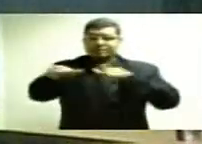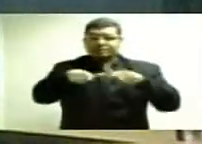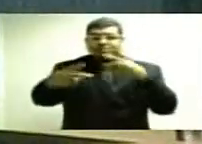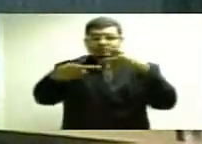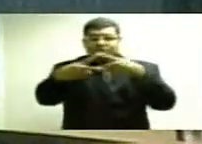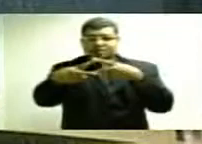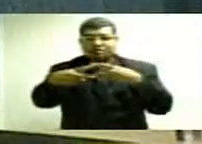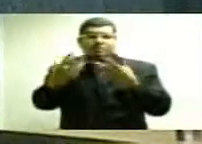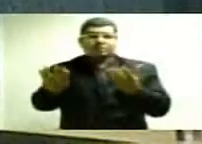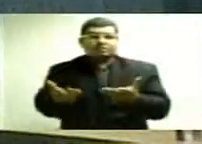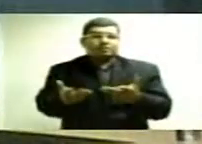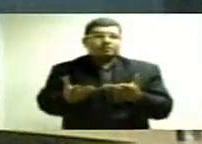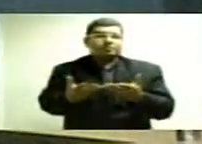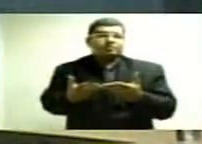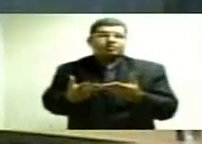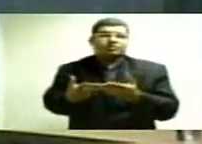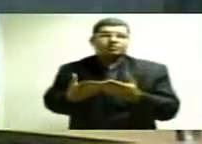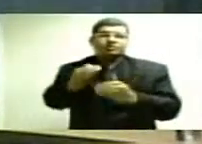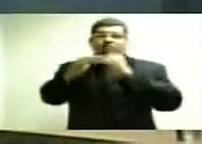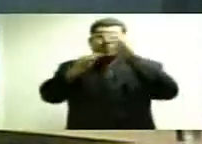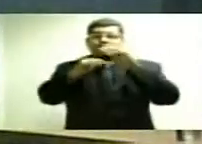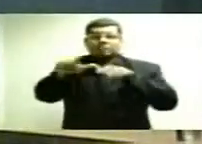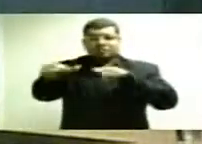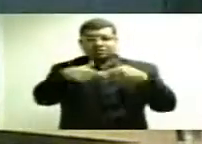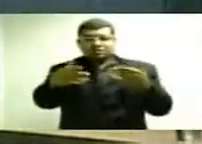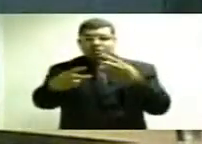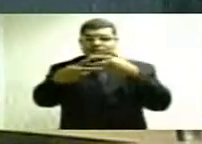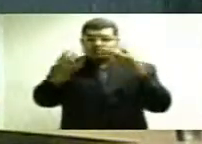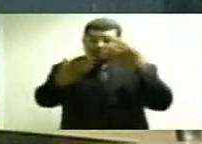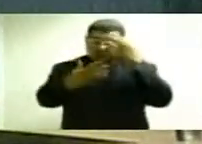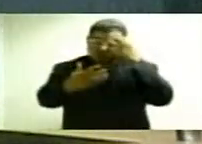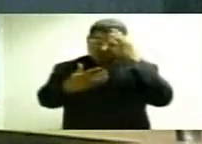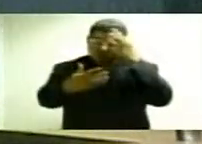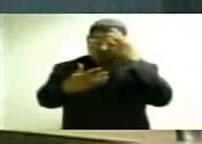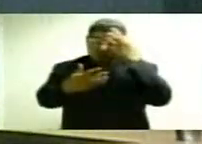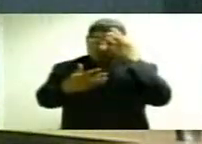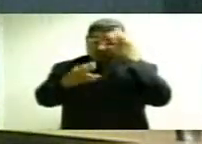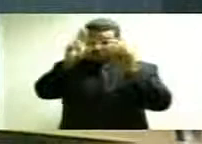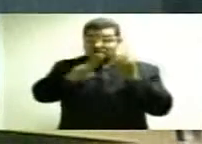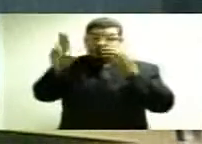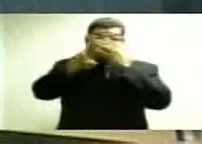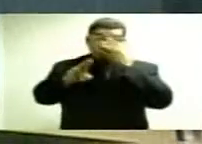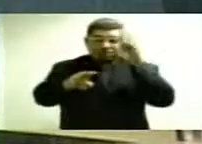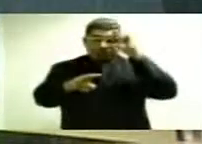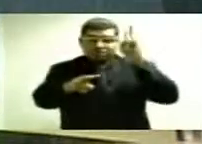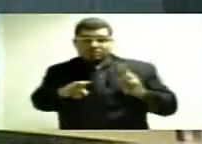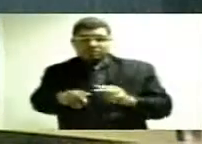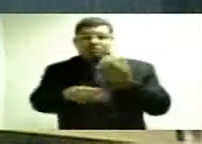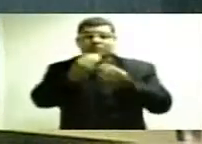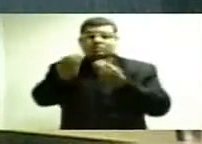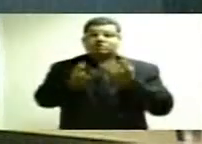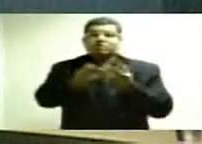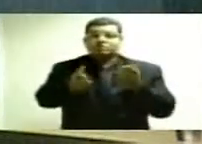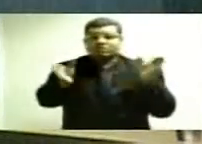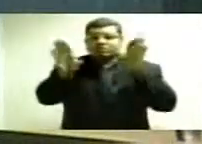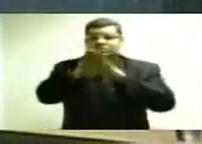administrativas. E o superávit dessa taxa de administração, ele é utilizado historicamente para